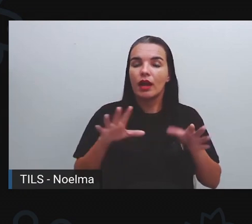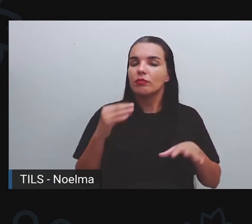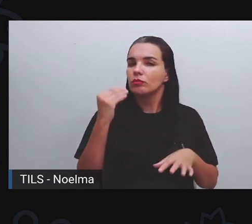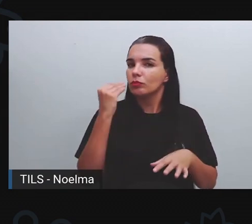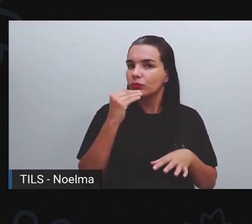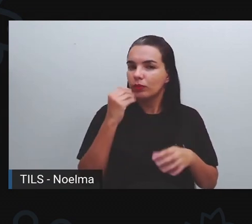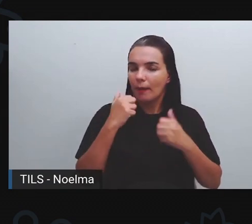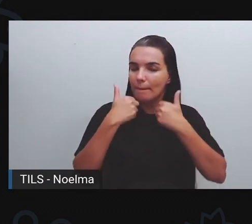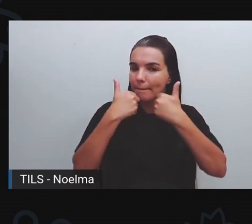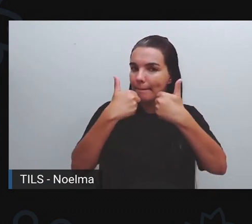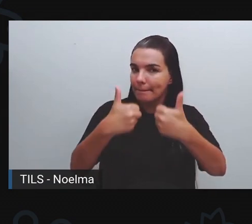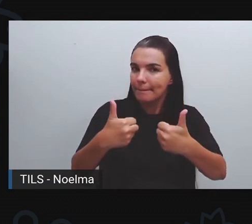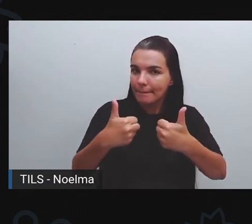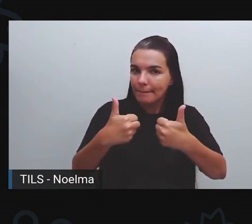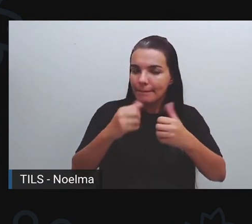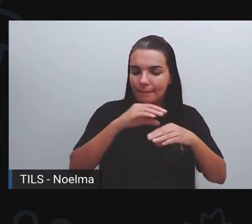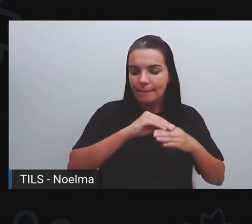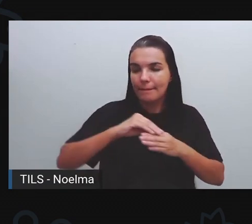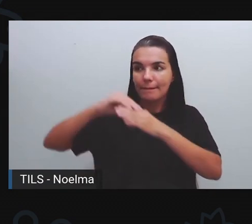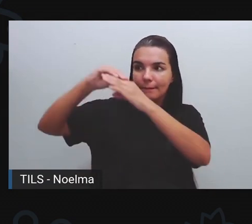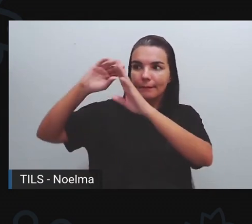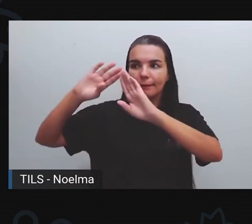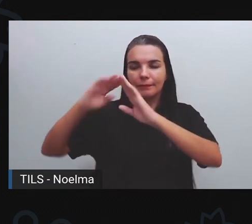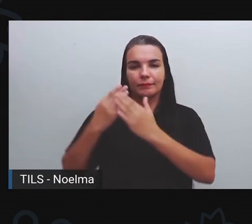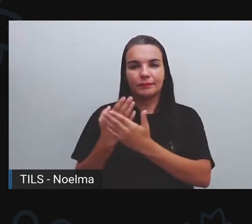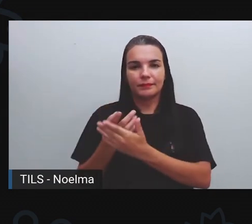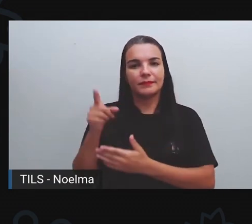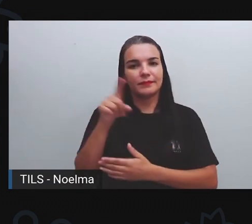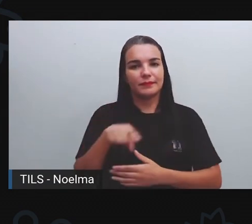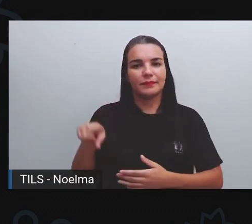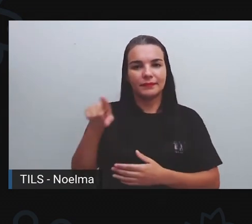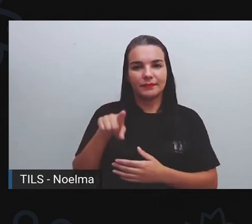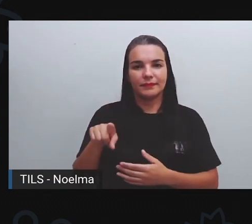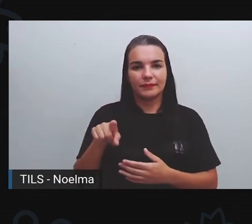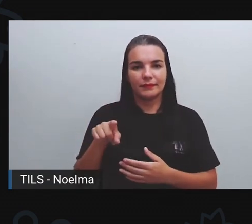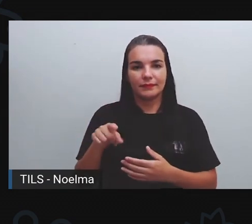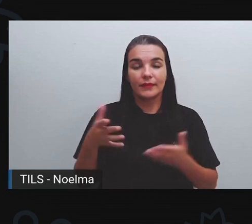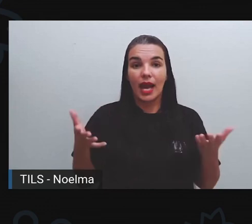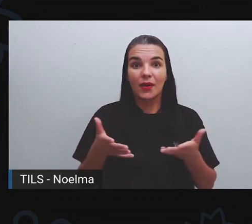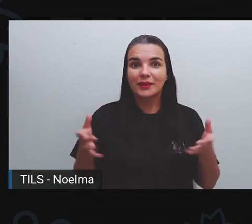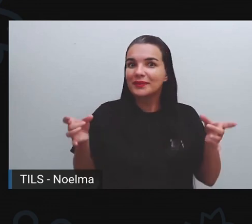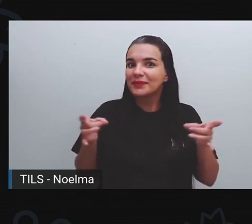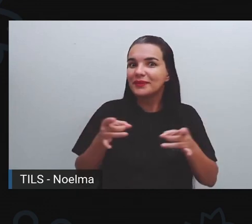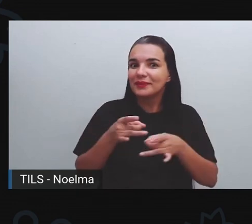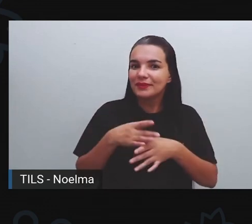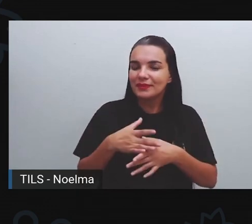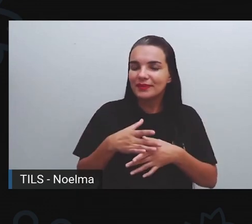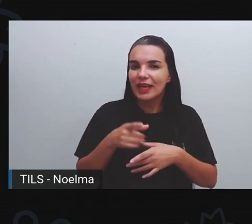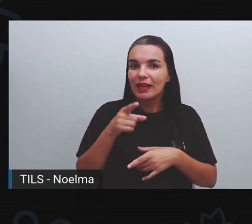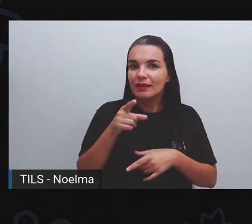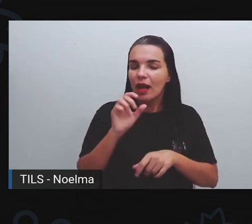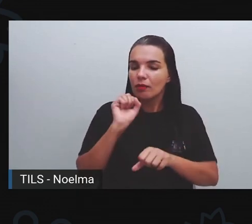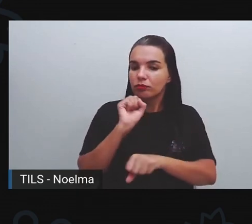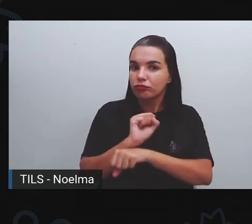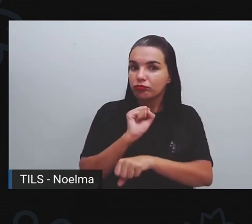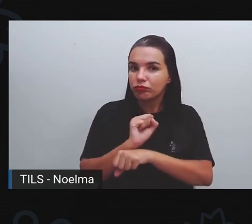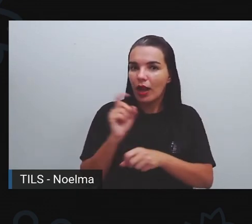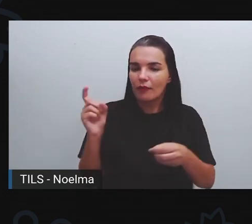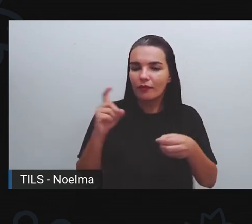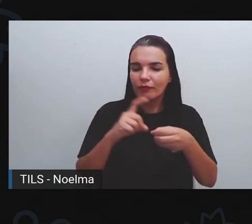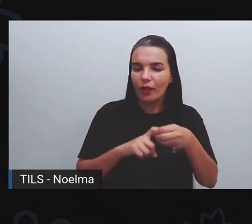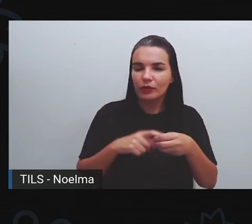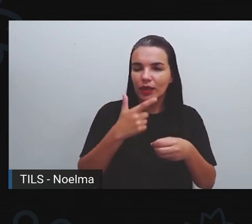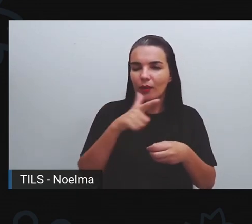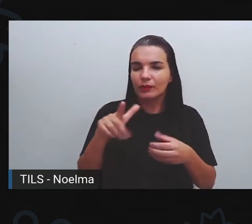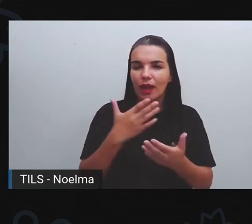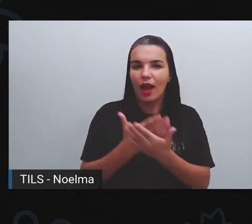muito cuidado, com muito capricho, elas deverão ser devolvidas às escolas de vocês. Eu vou ficando por aqui, mas daqui a pouquinho a gente volta